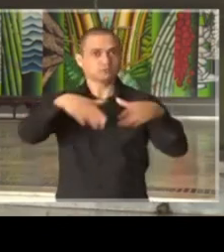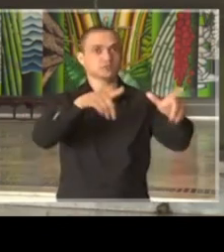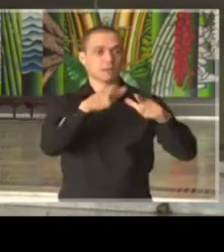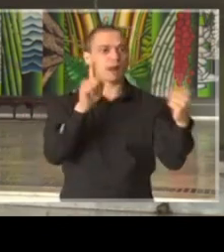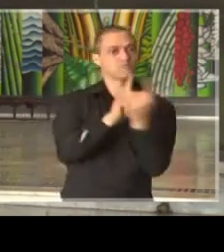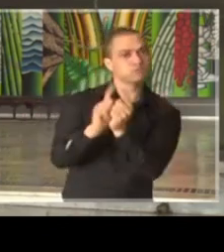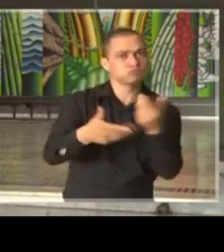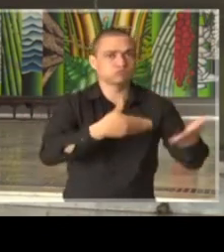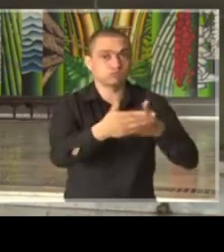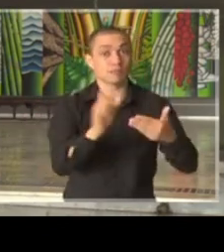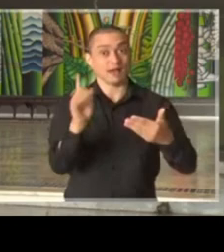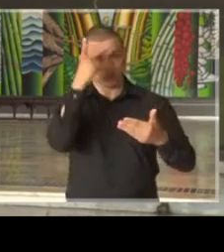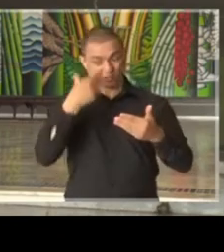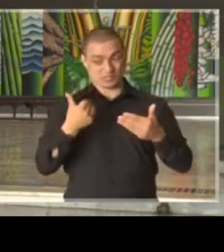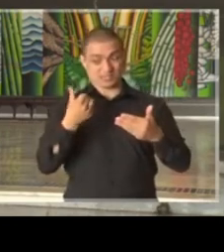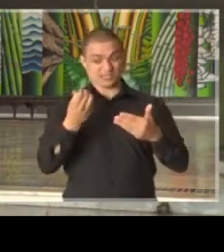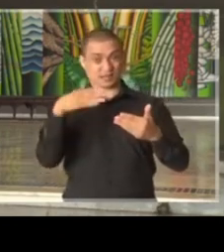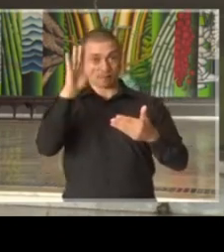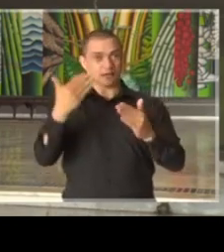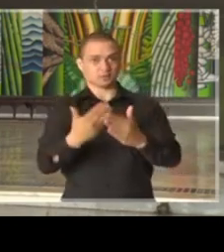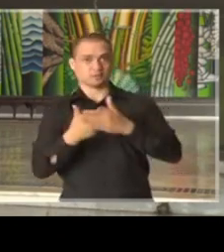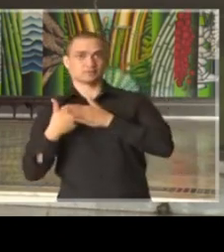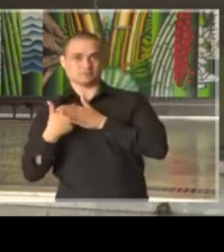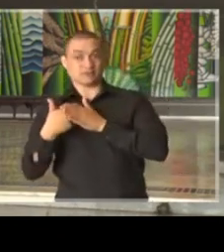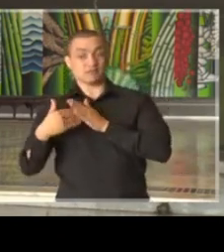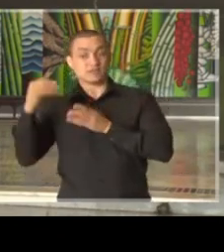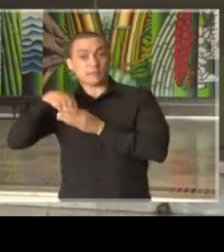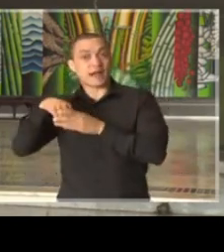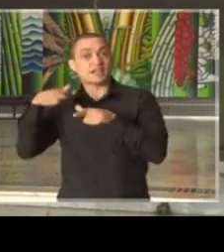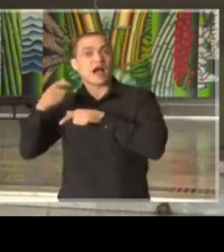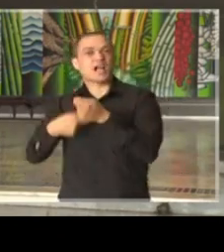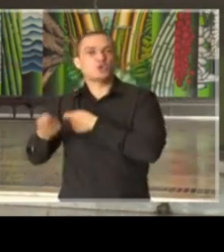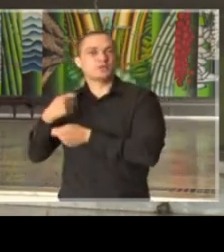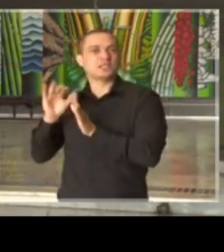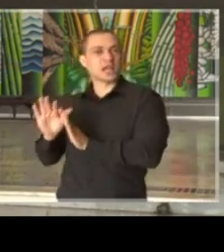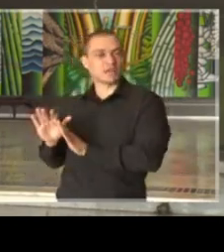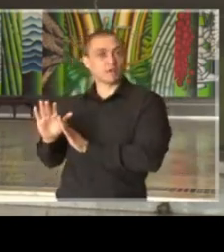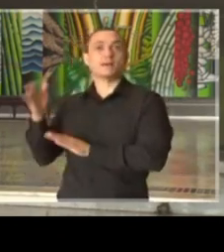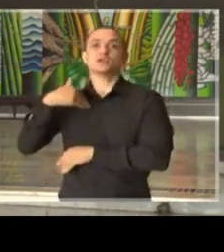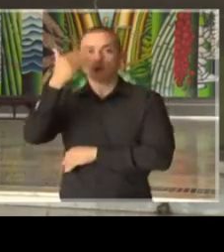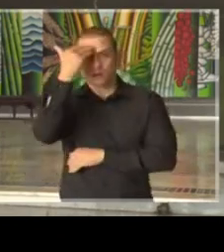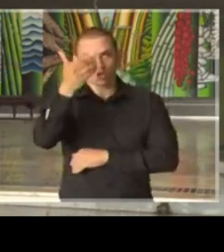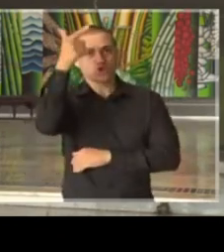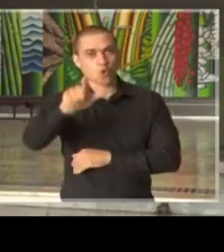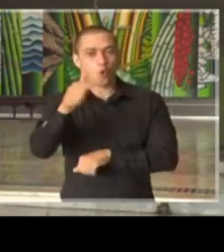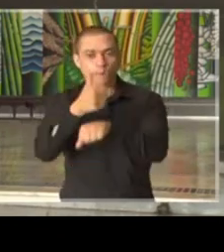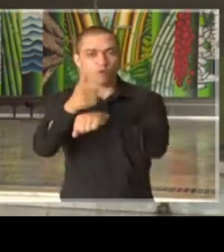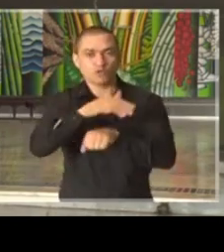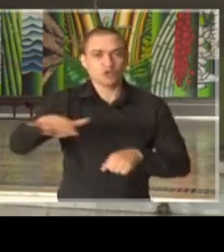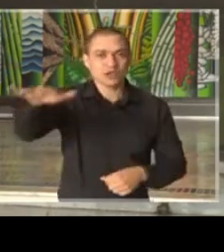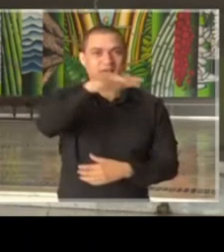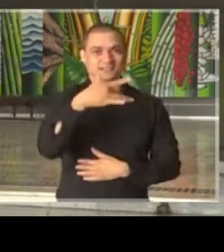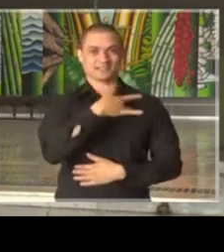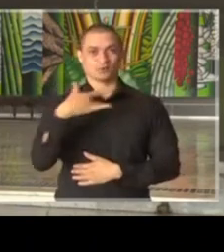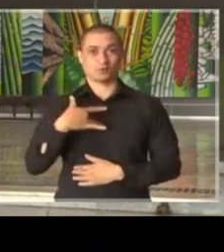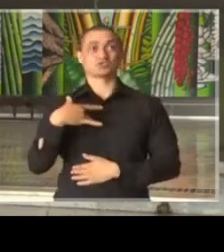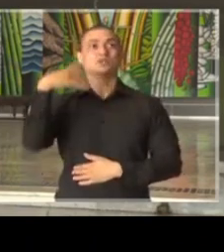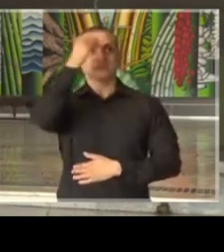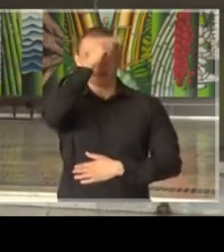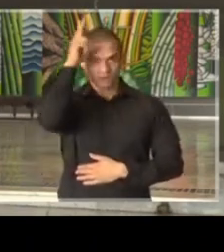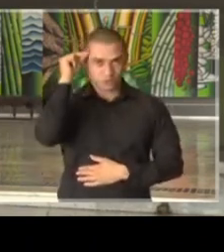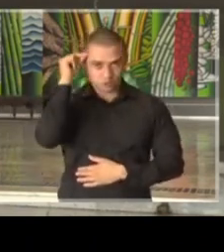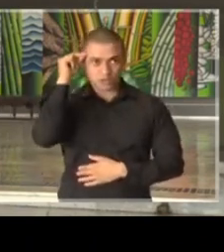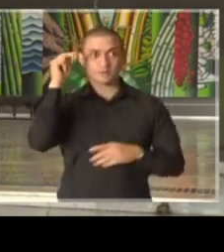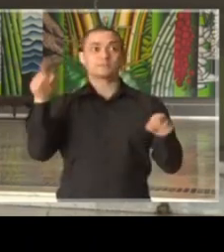resguardados. Eu queria mais uma vez agradecer a todos os profissionais da área da saúde do município e também